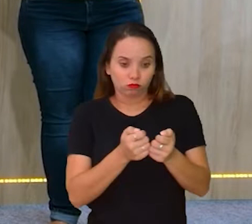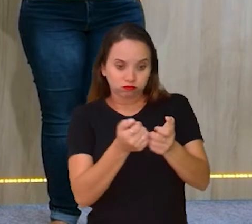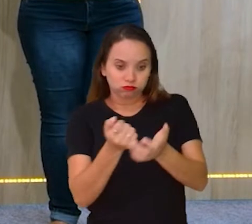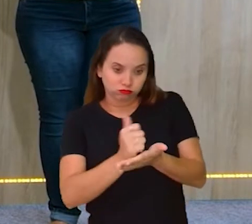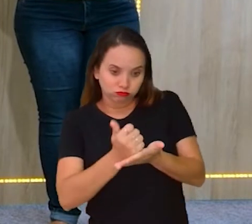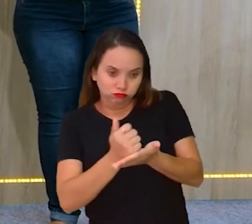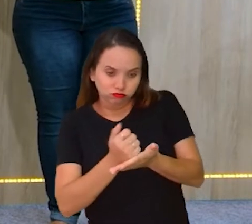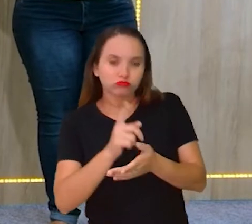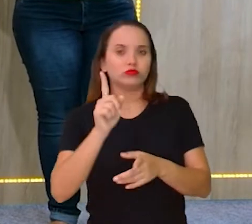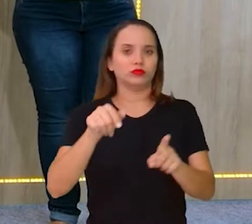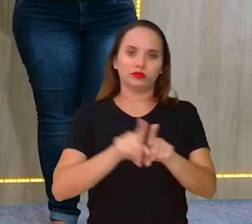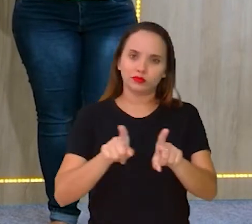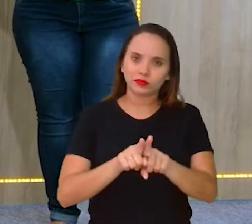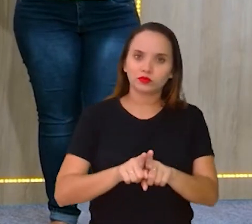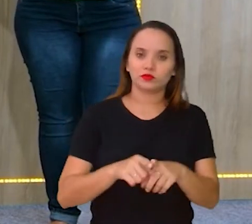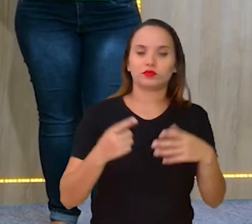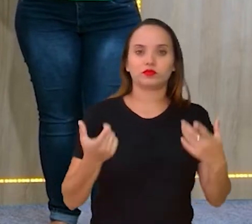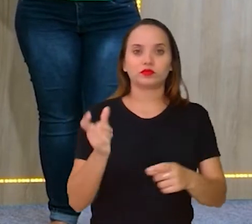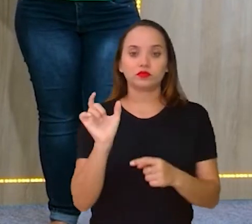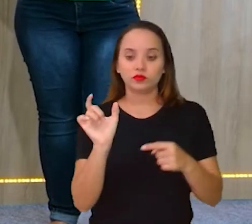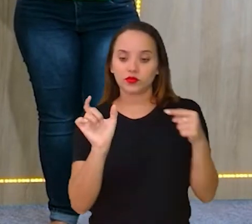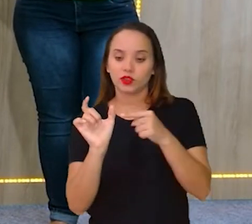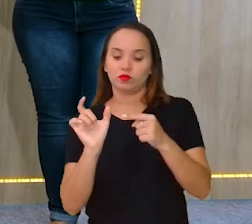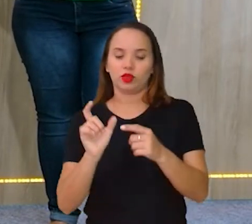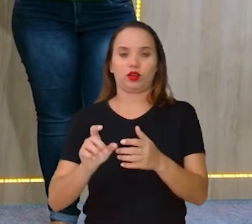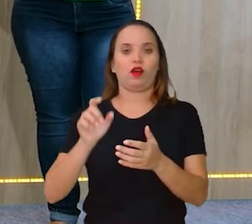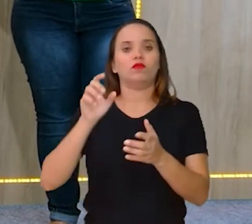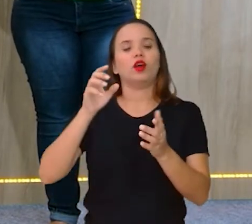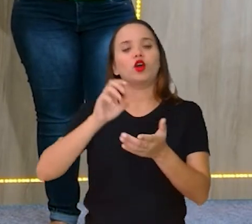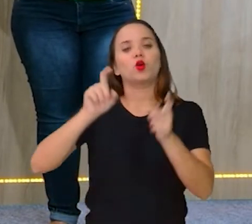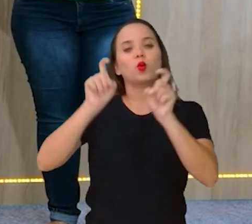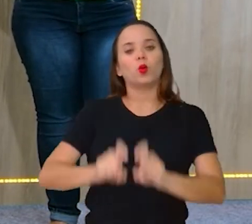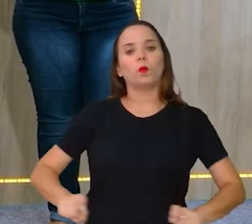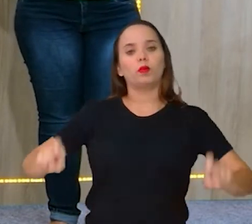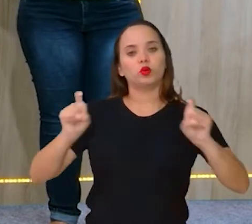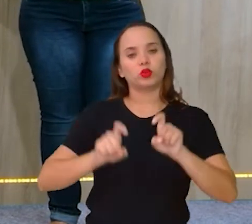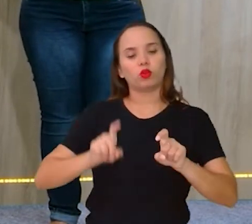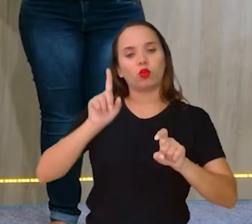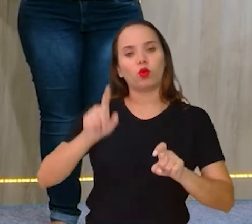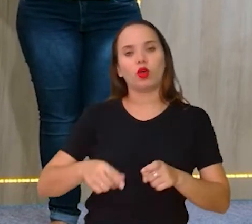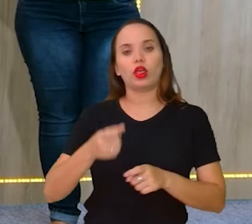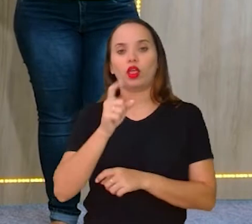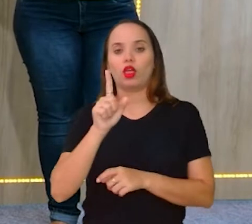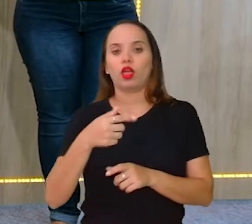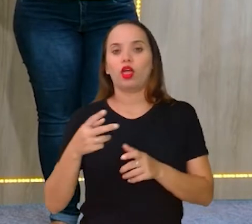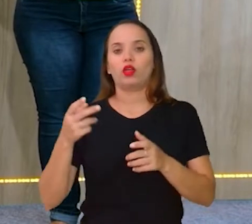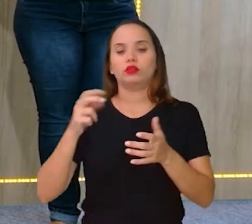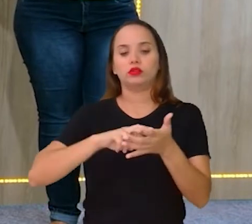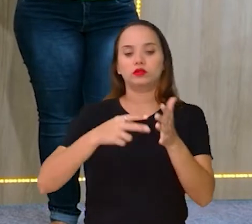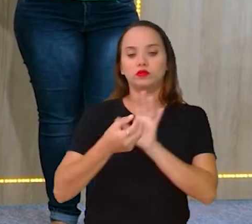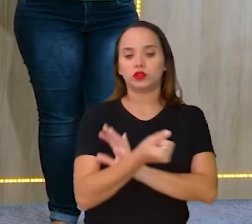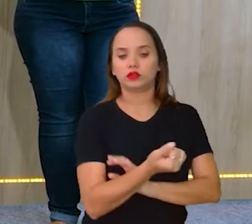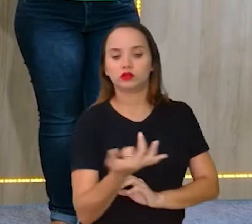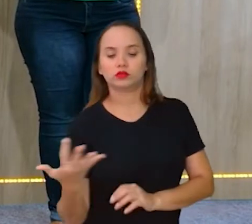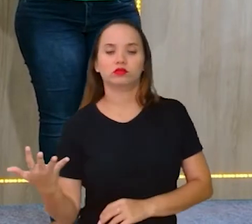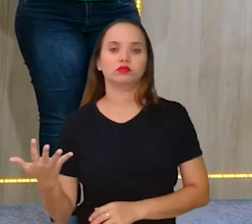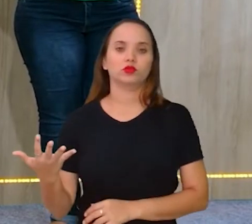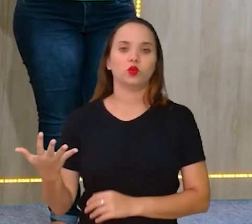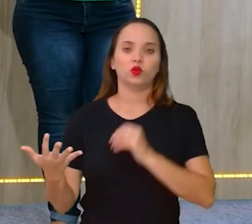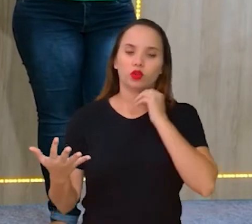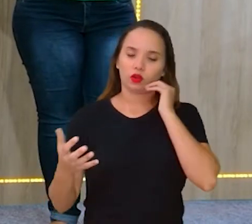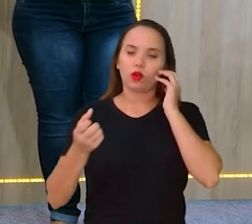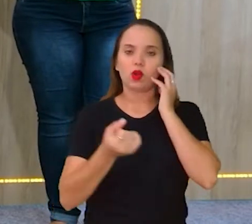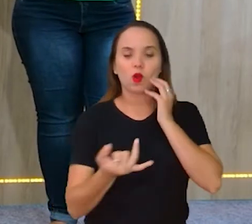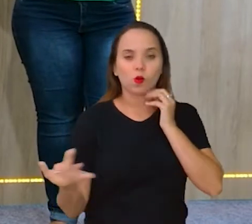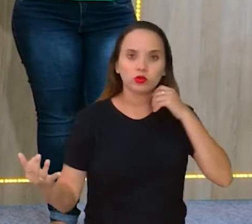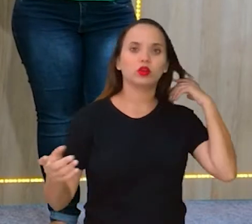computador. E a palavra computador vem de contar, contabilizar. E a única coisa que um computador sabe contar